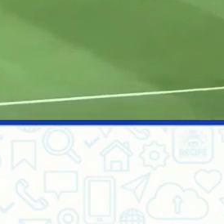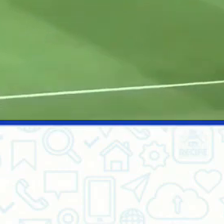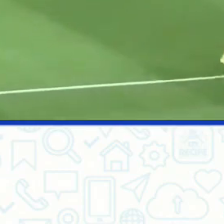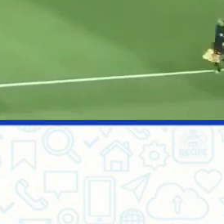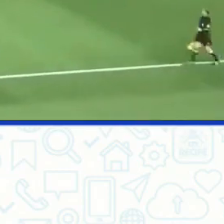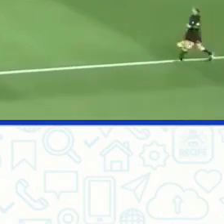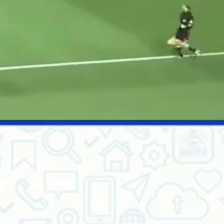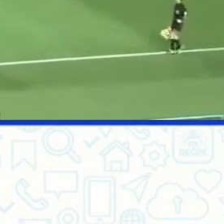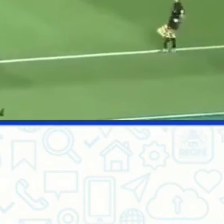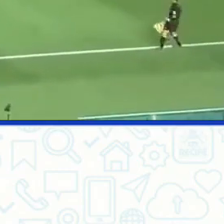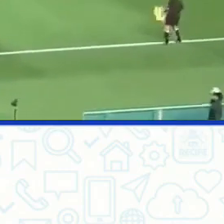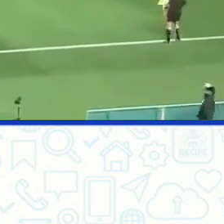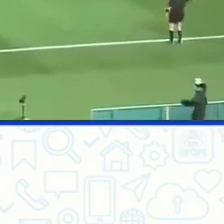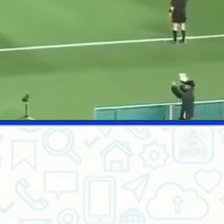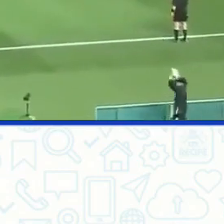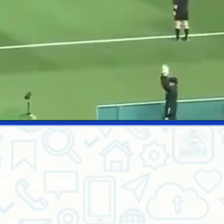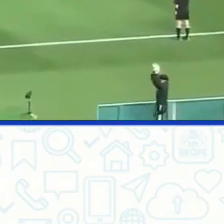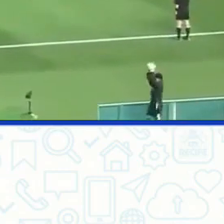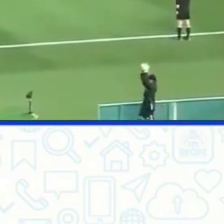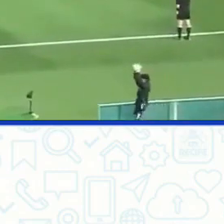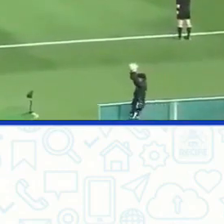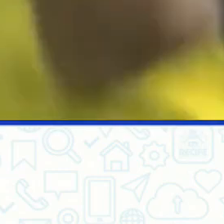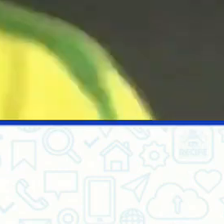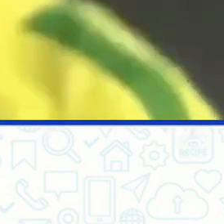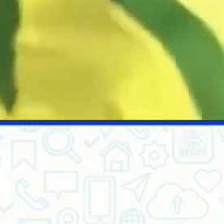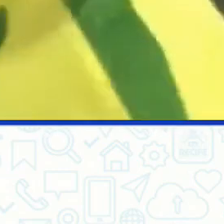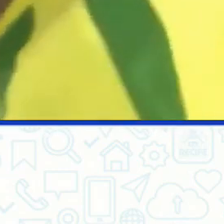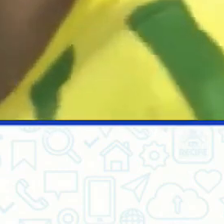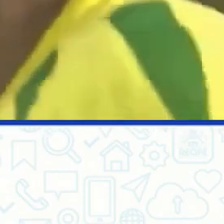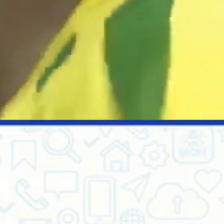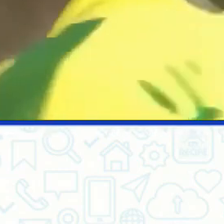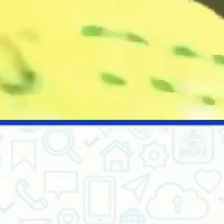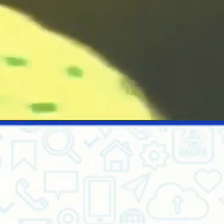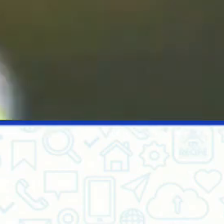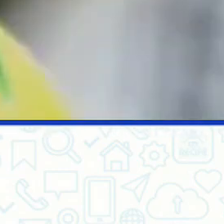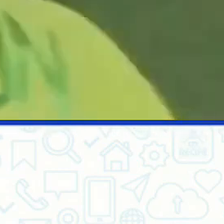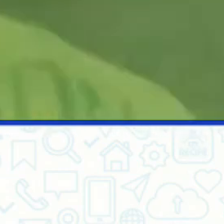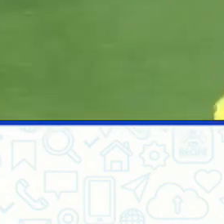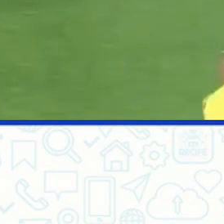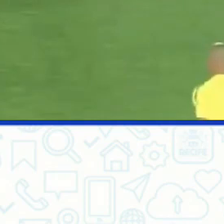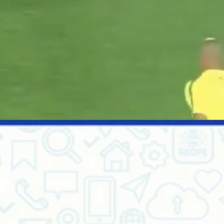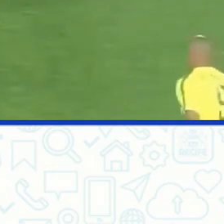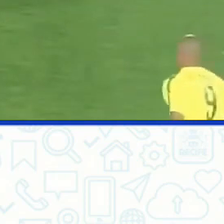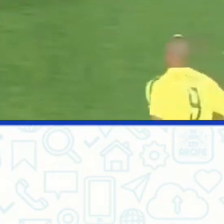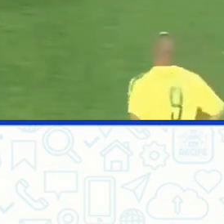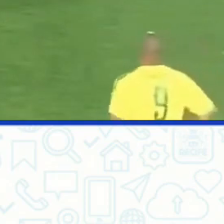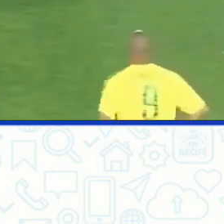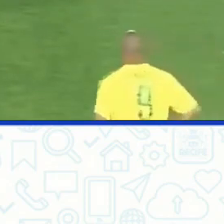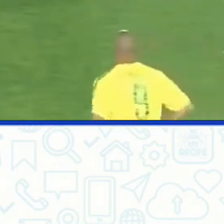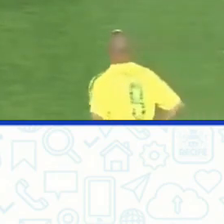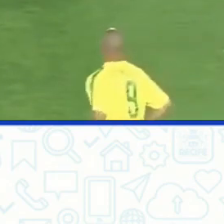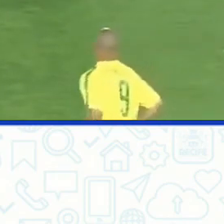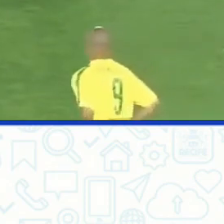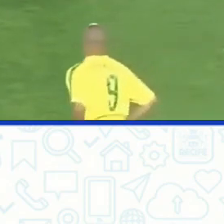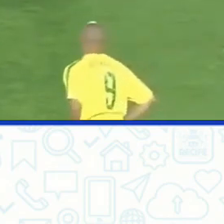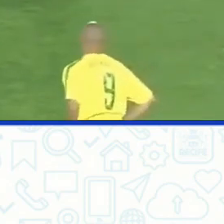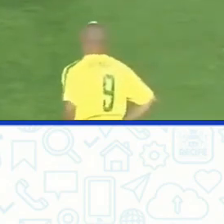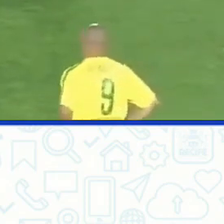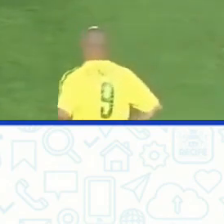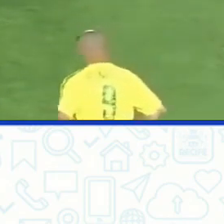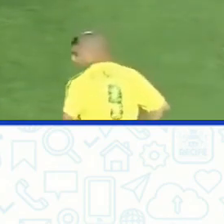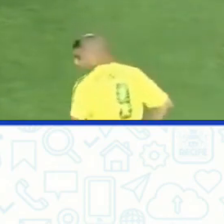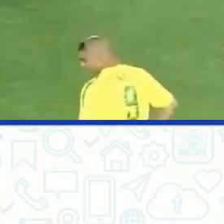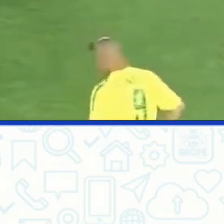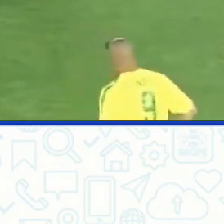Já tinha ido no lance, o Oliver Kahn, Cleberson, de novo. Fica esperando o palmo, a festa pra nós, tá certo?